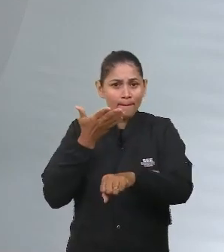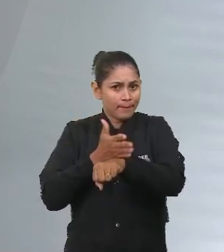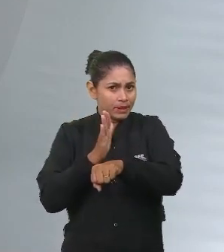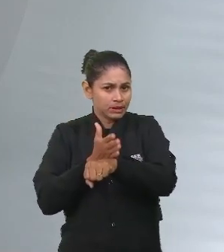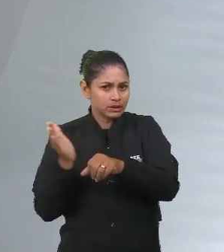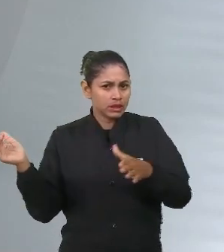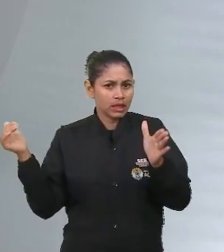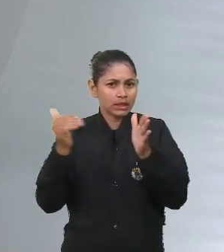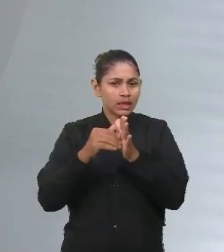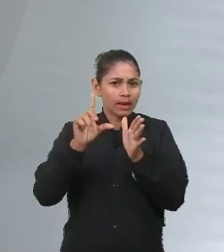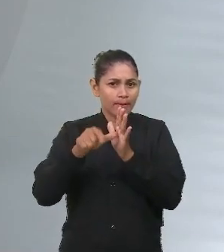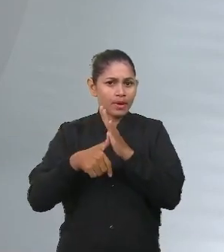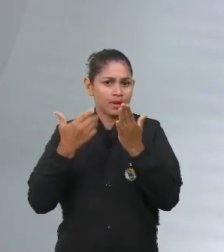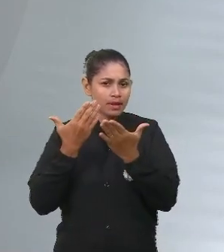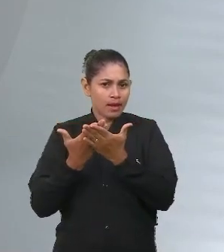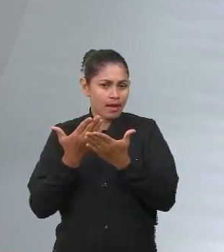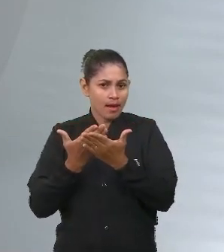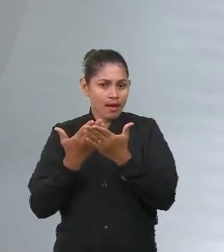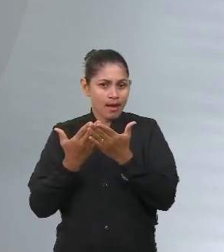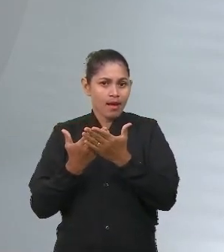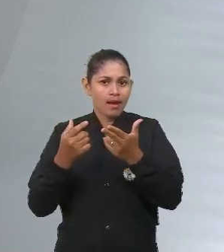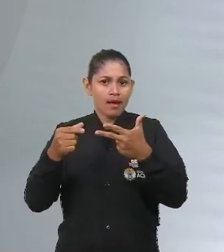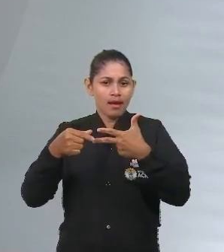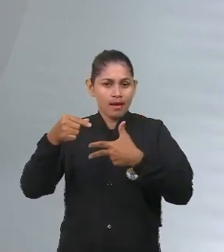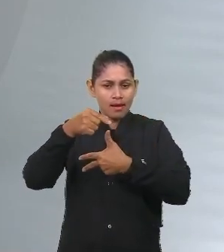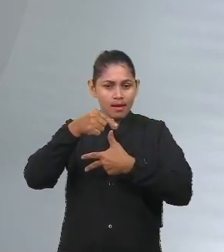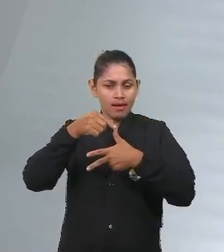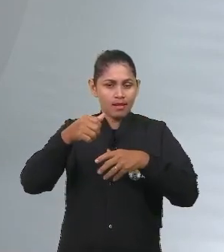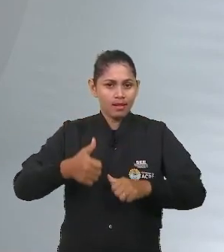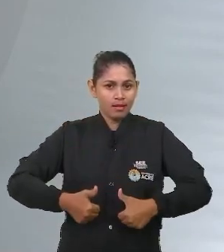até a nossa próxima aula aqui do Prendem Legal valeu